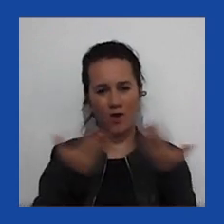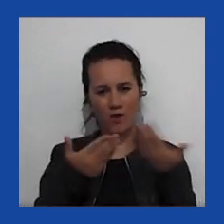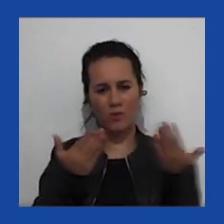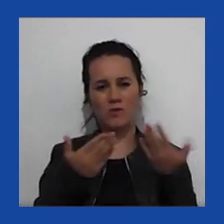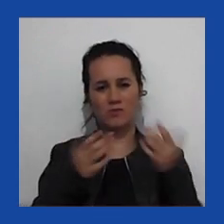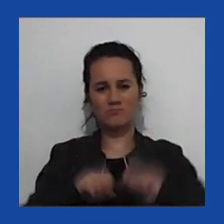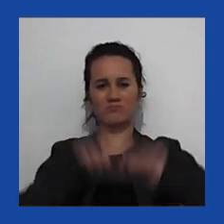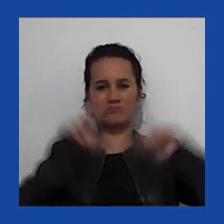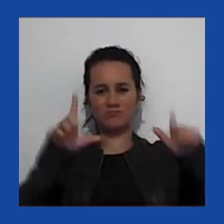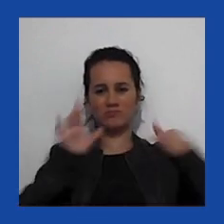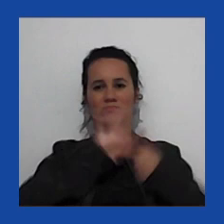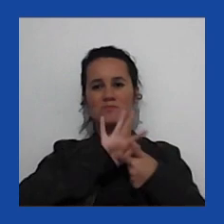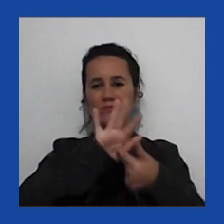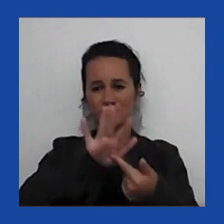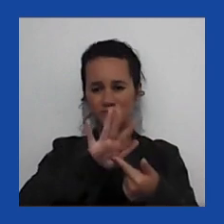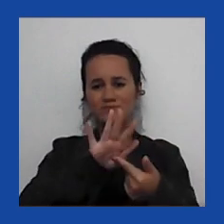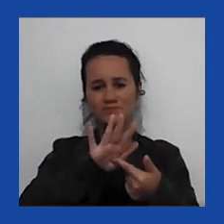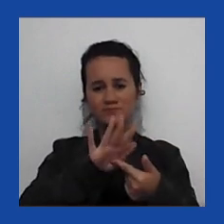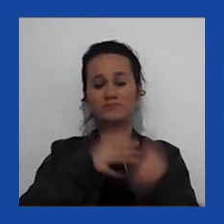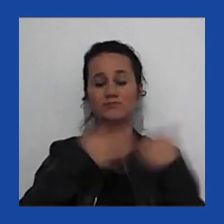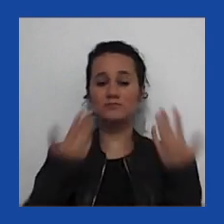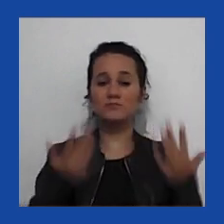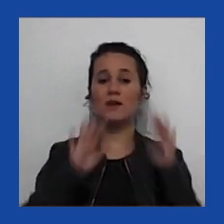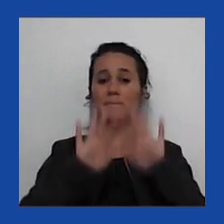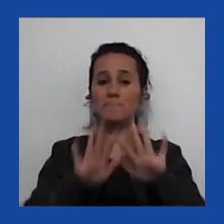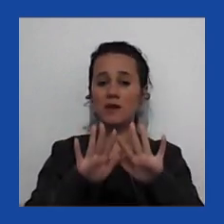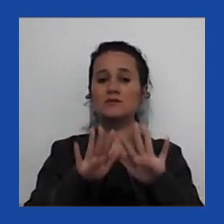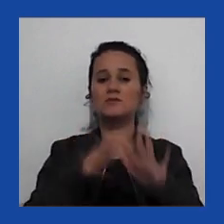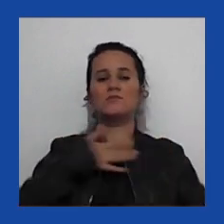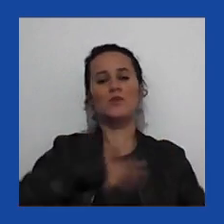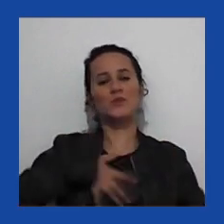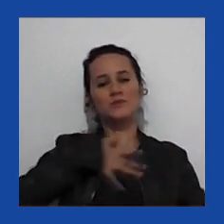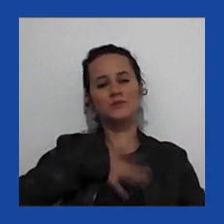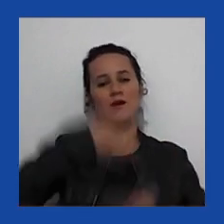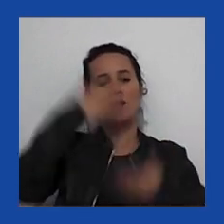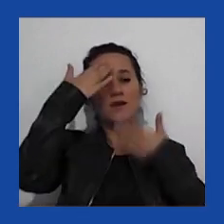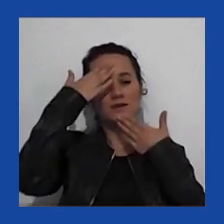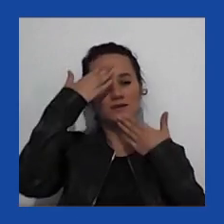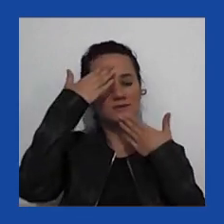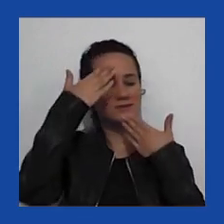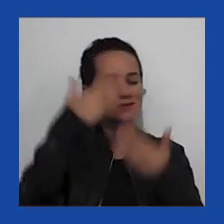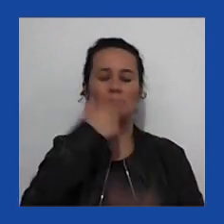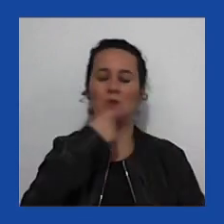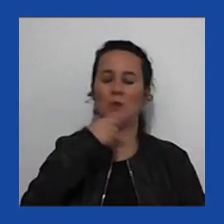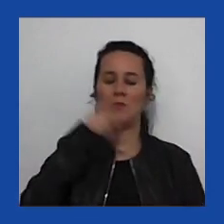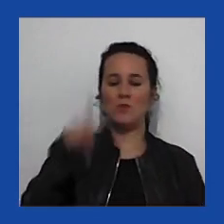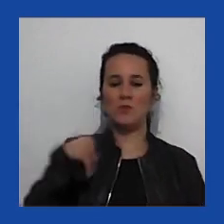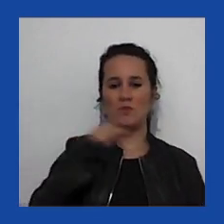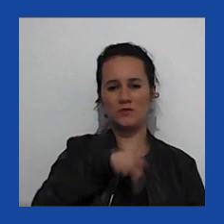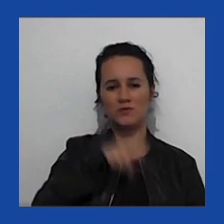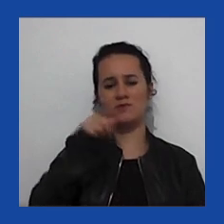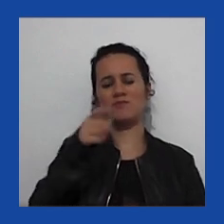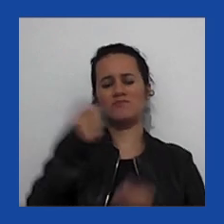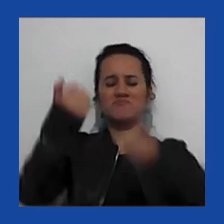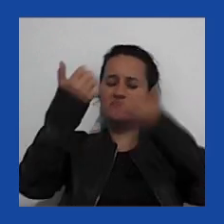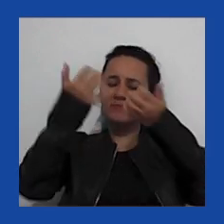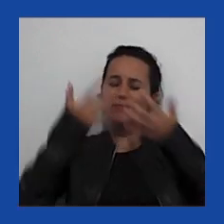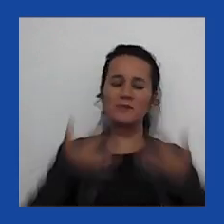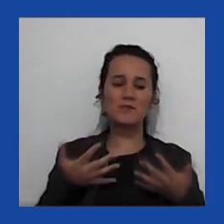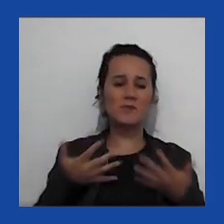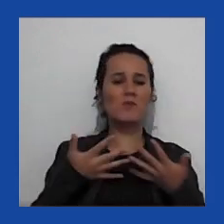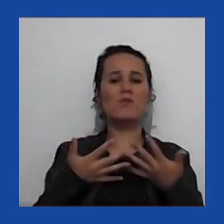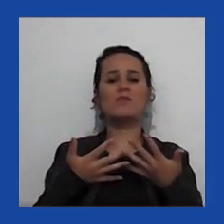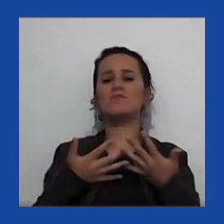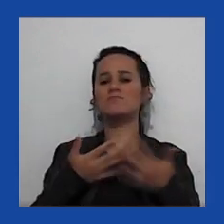transmissão, mas eu gostaria de agradecer muitíssimo, professor, a sua contribuição, a